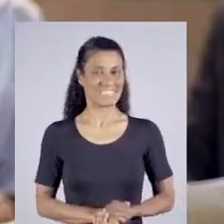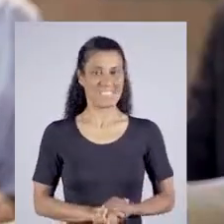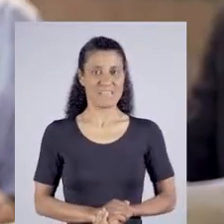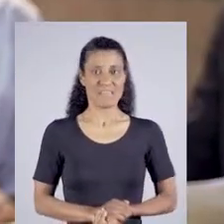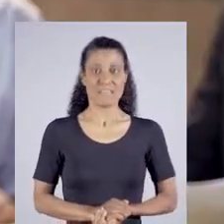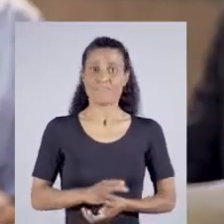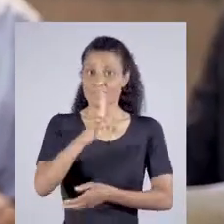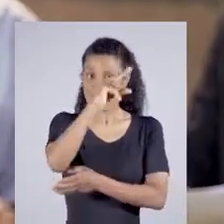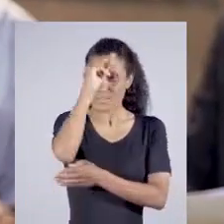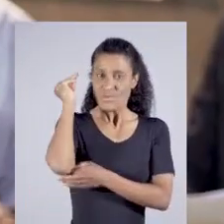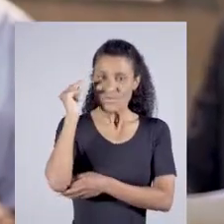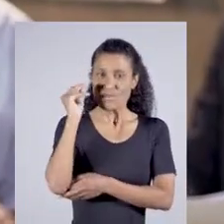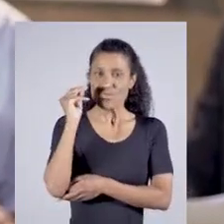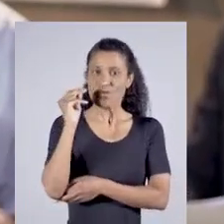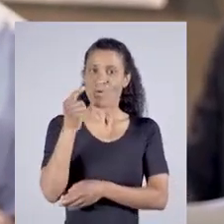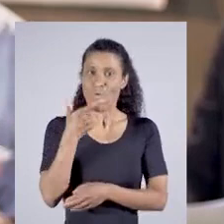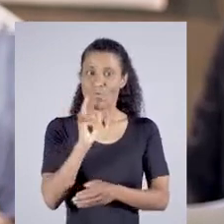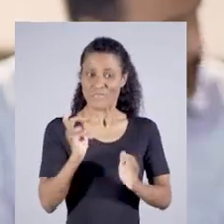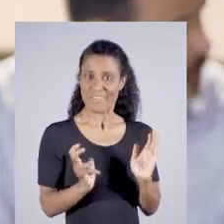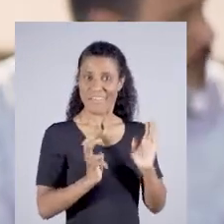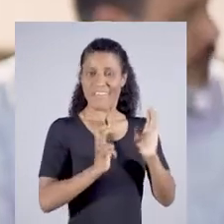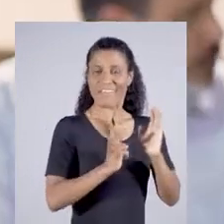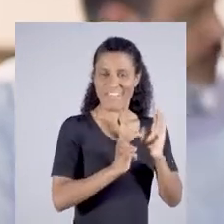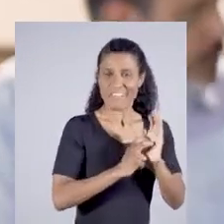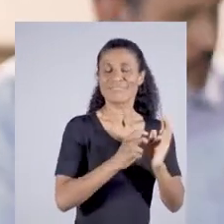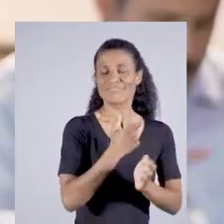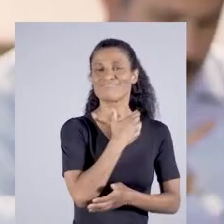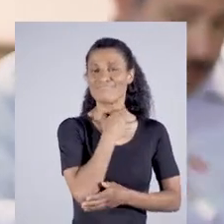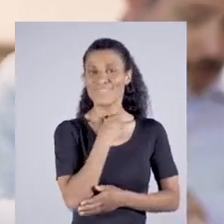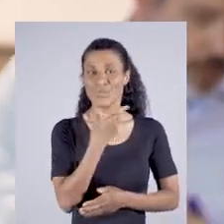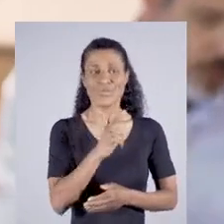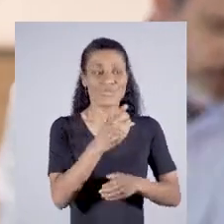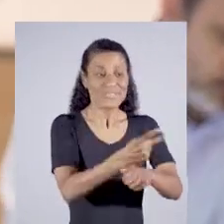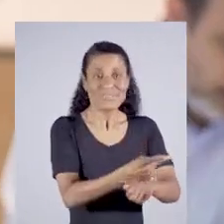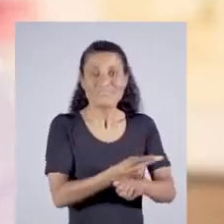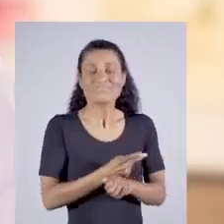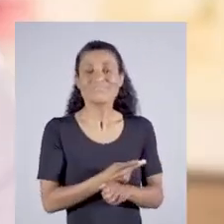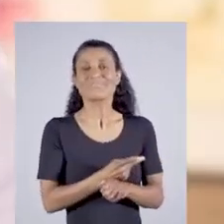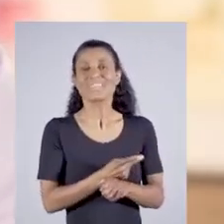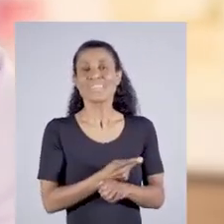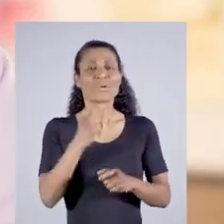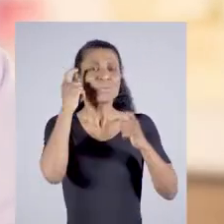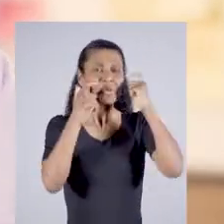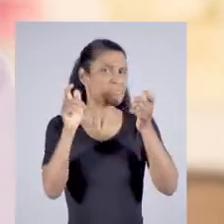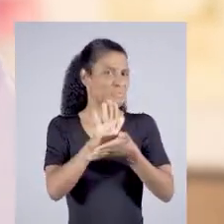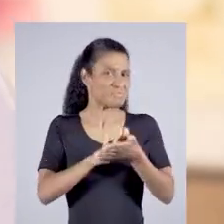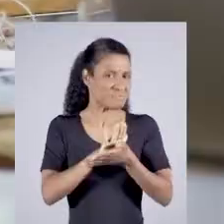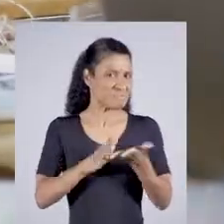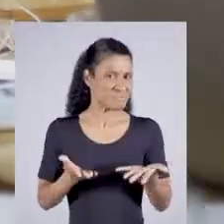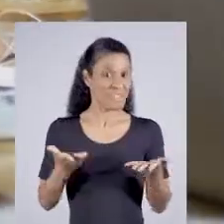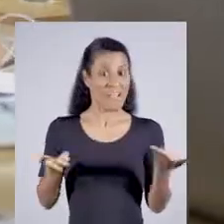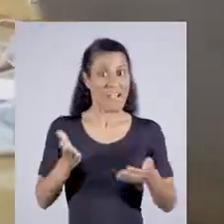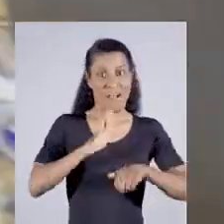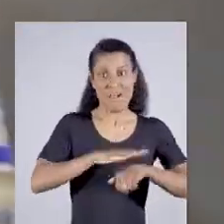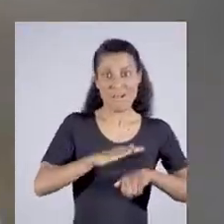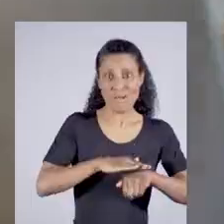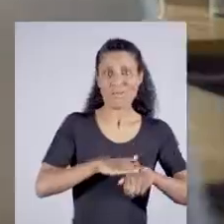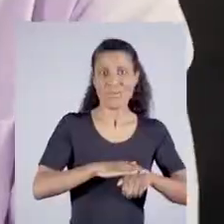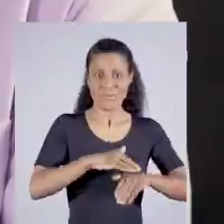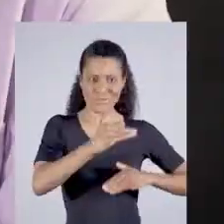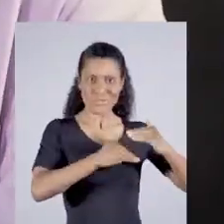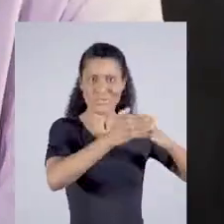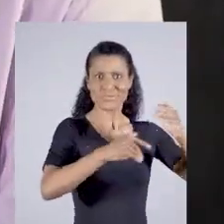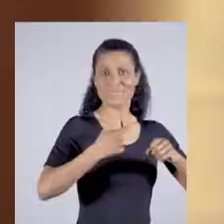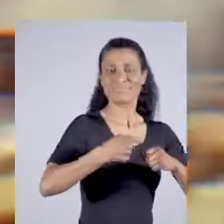É a prefeitura quem dá as garantias aos bancos para que você possa pegar seu empréstimo sem se preocupar. Está na hora de